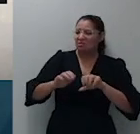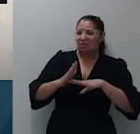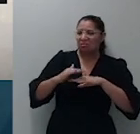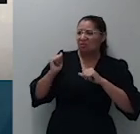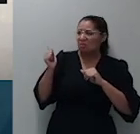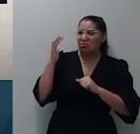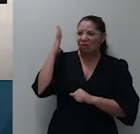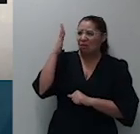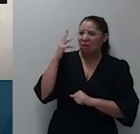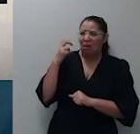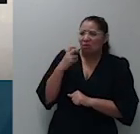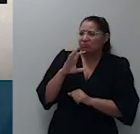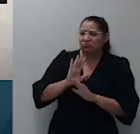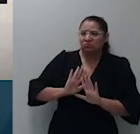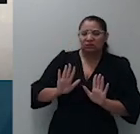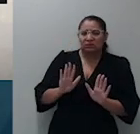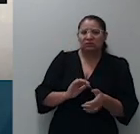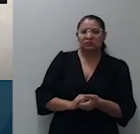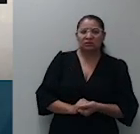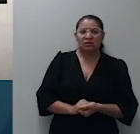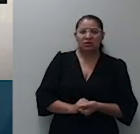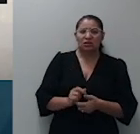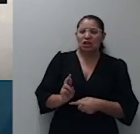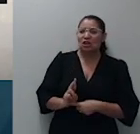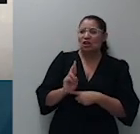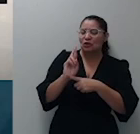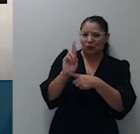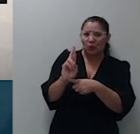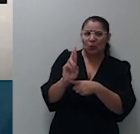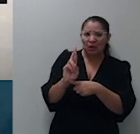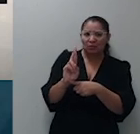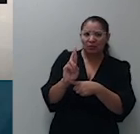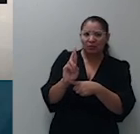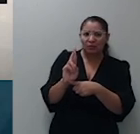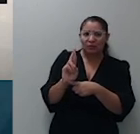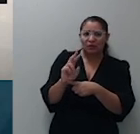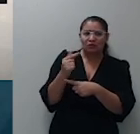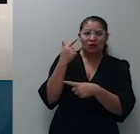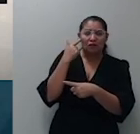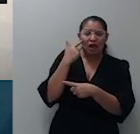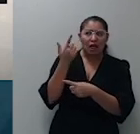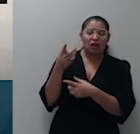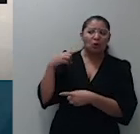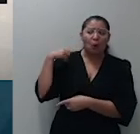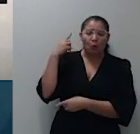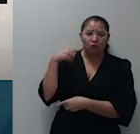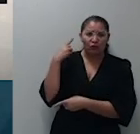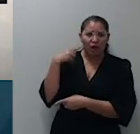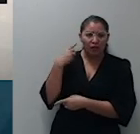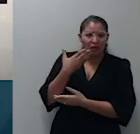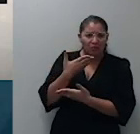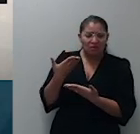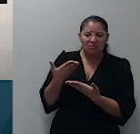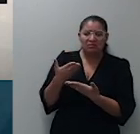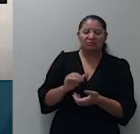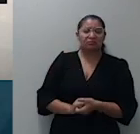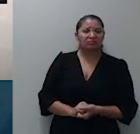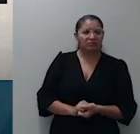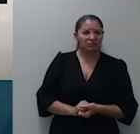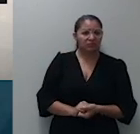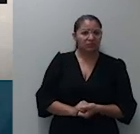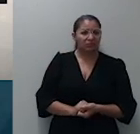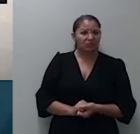abode o recurso, então, se houver necessidade do eminente advogado fazer algum agressivo na tribuna, nós facultaremos isso.